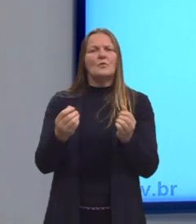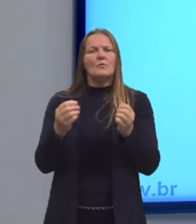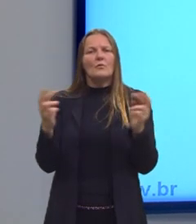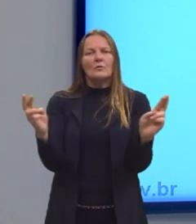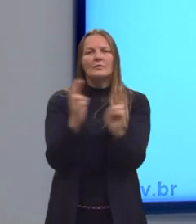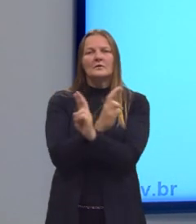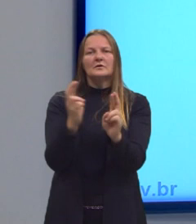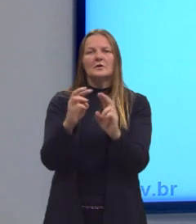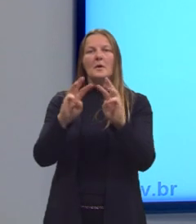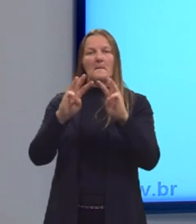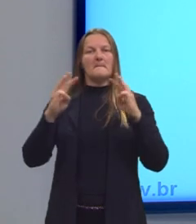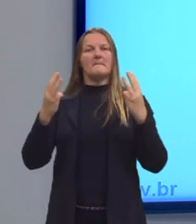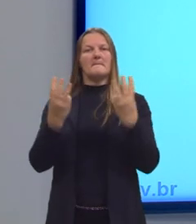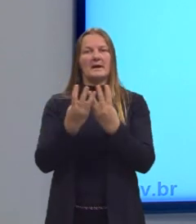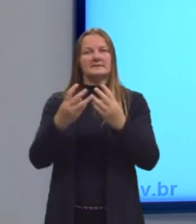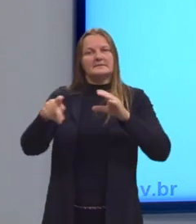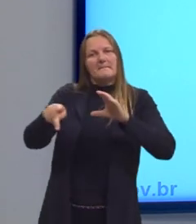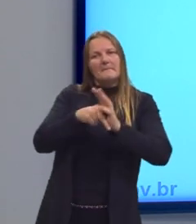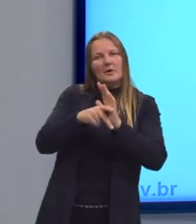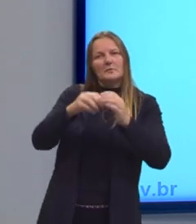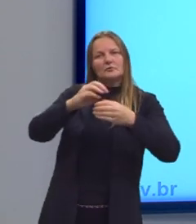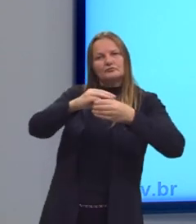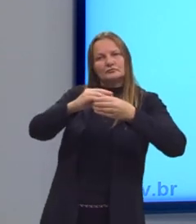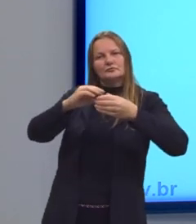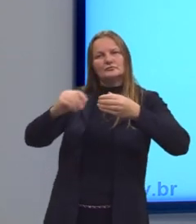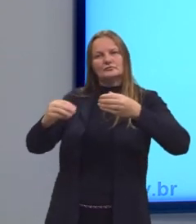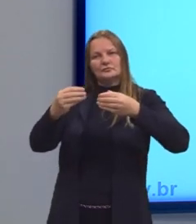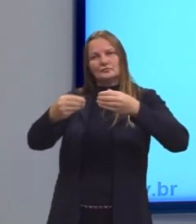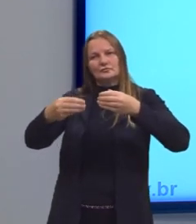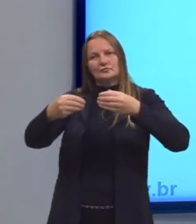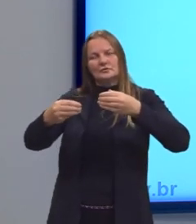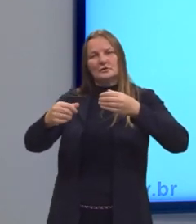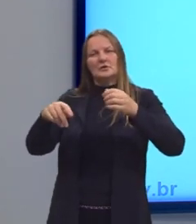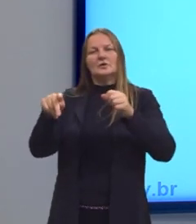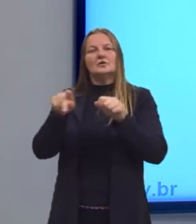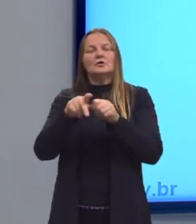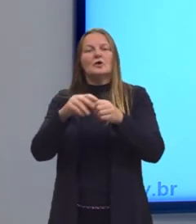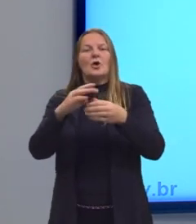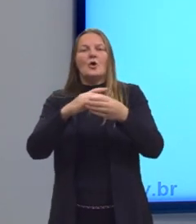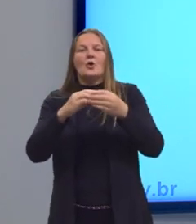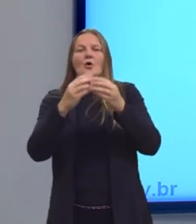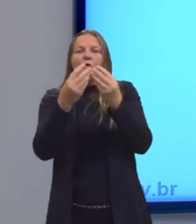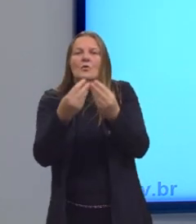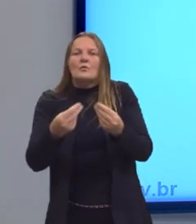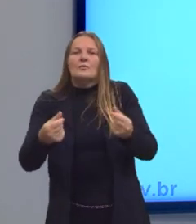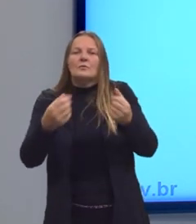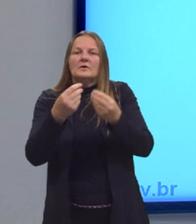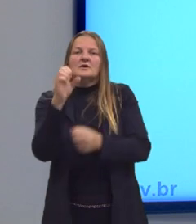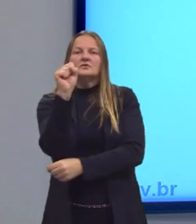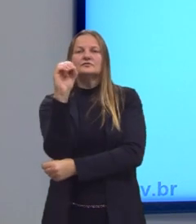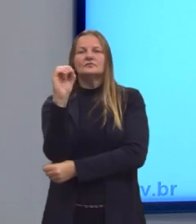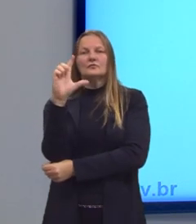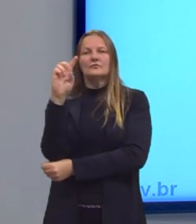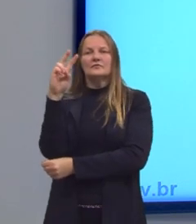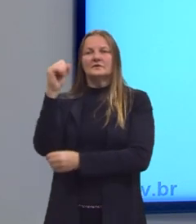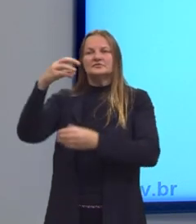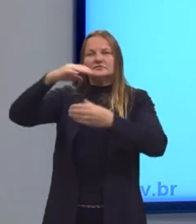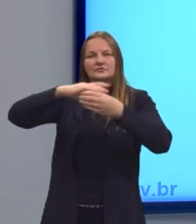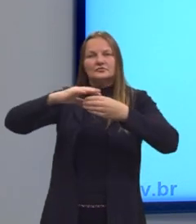a massa do soluto com o solvente em uma solução. Então,